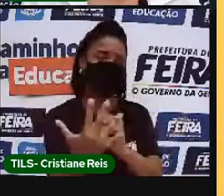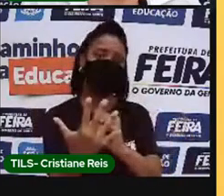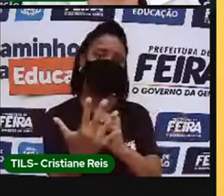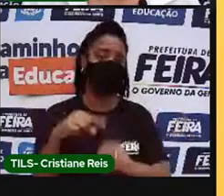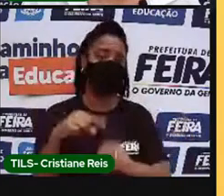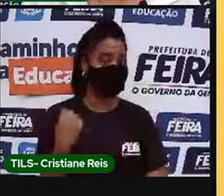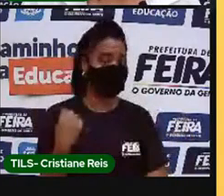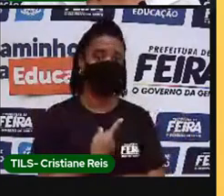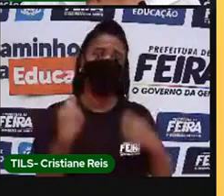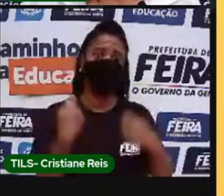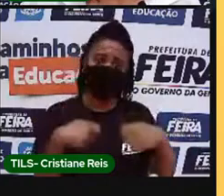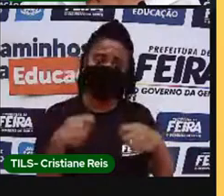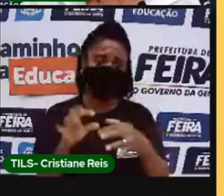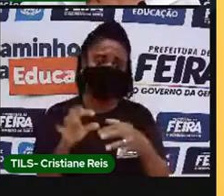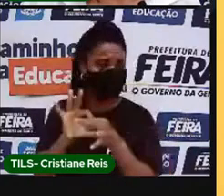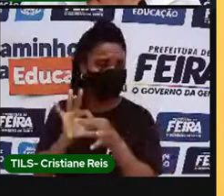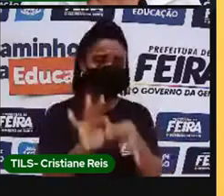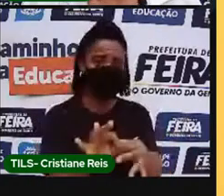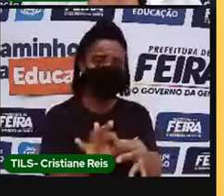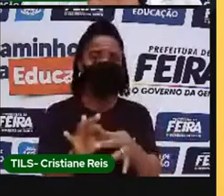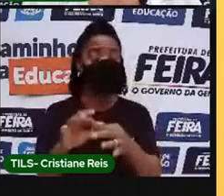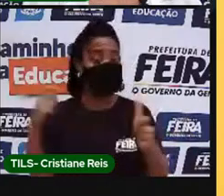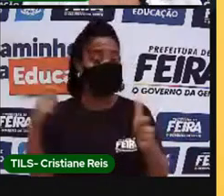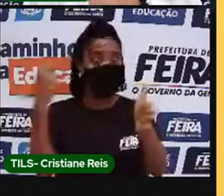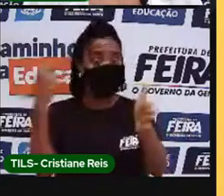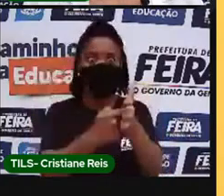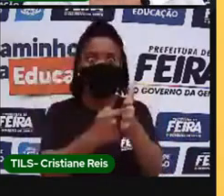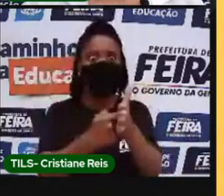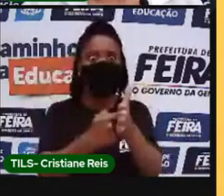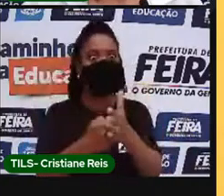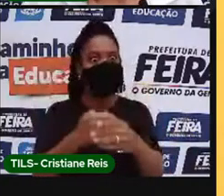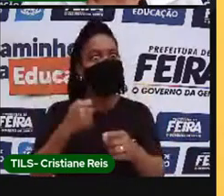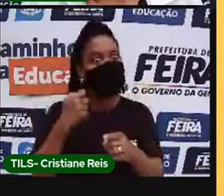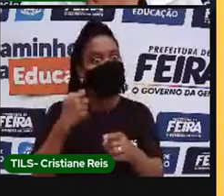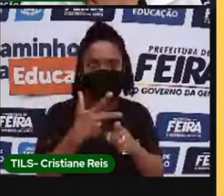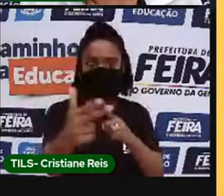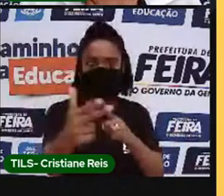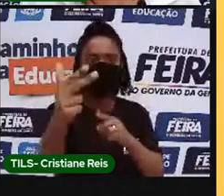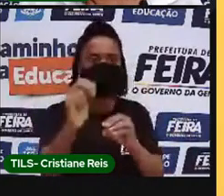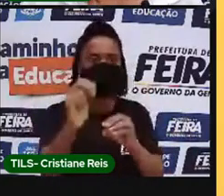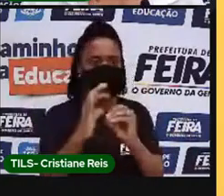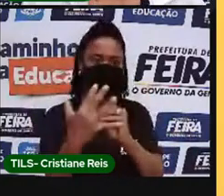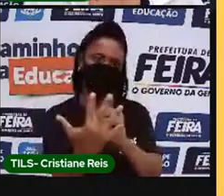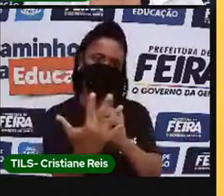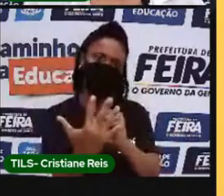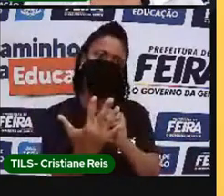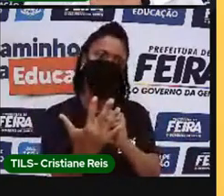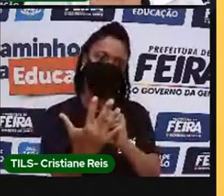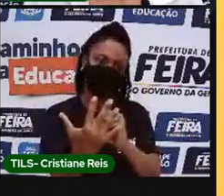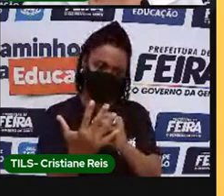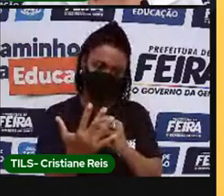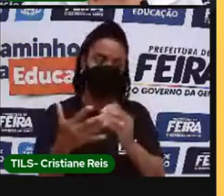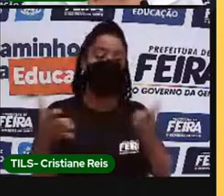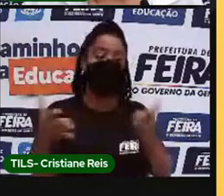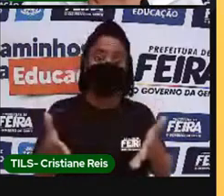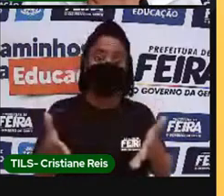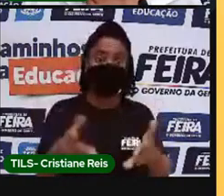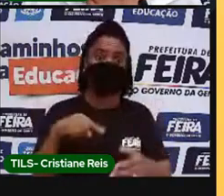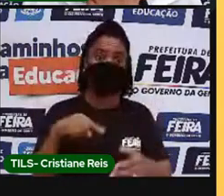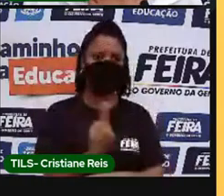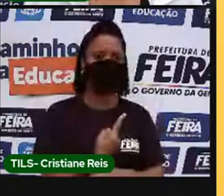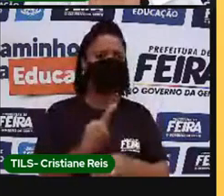ela nos traz. Neste momento, esta deve ser a nossa atitude.